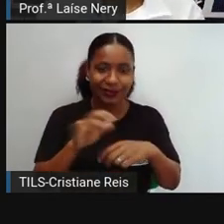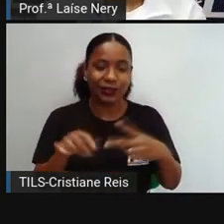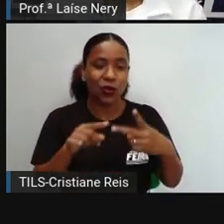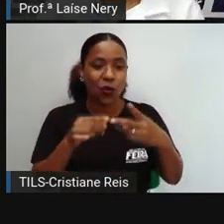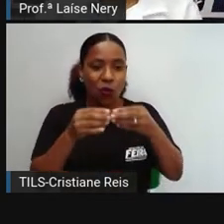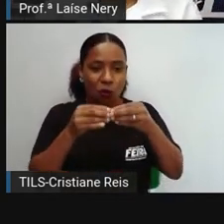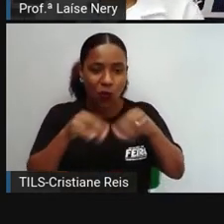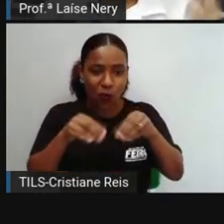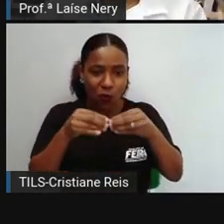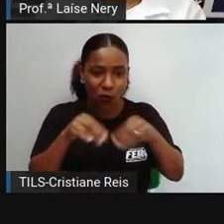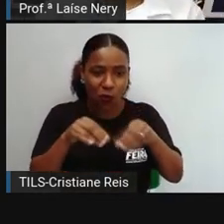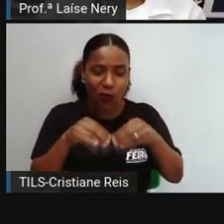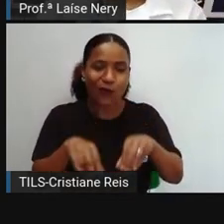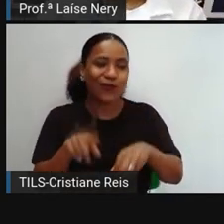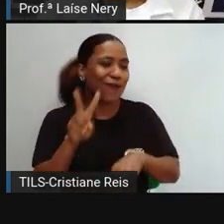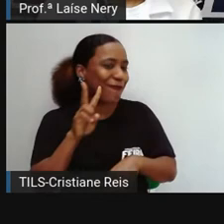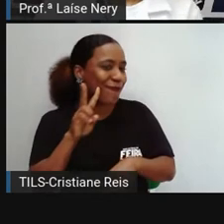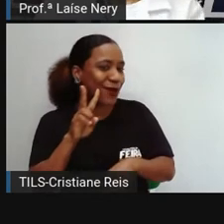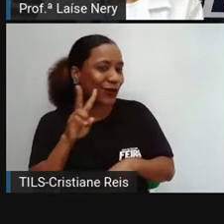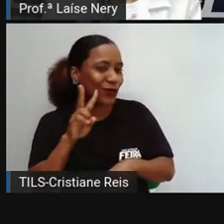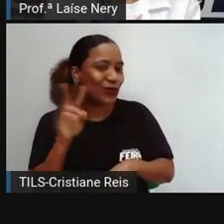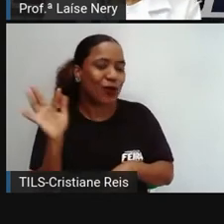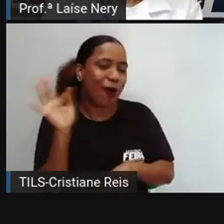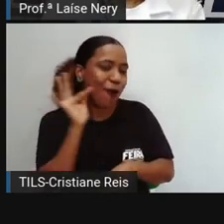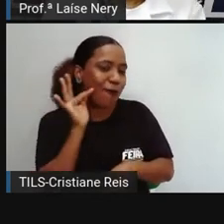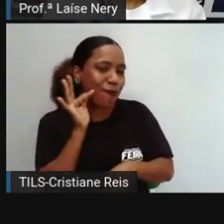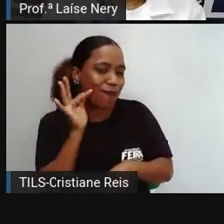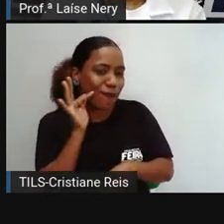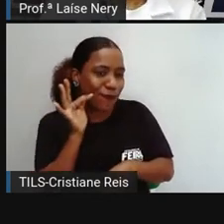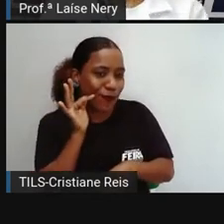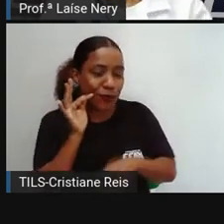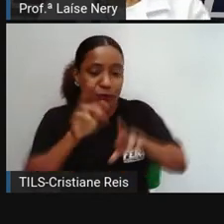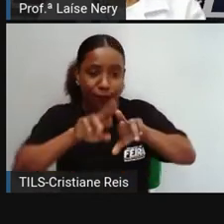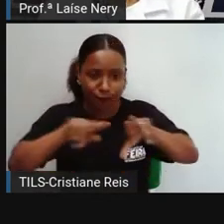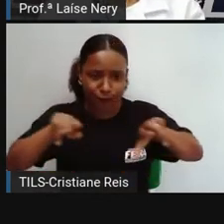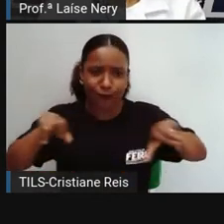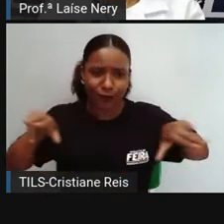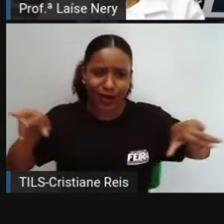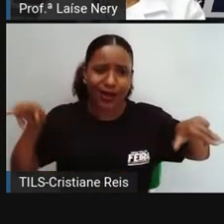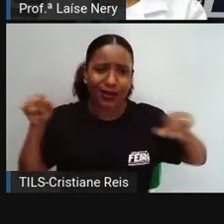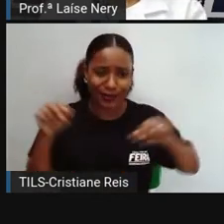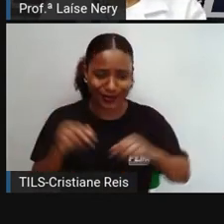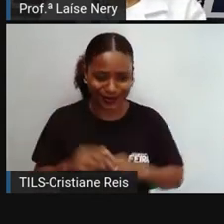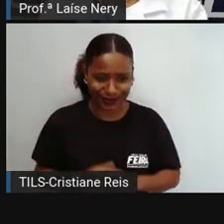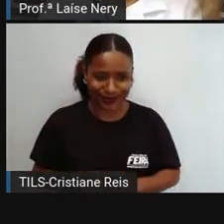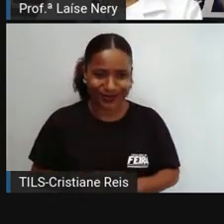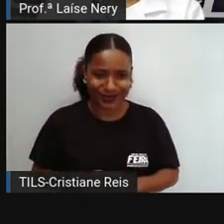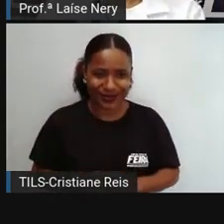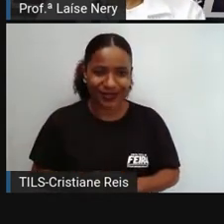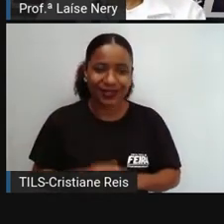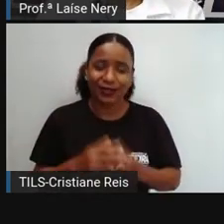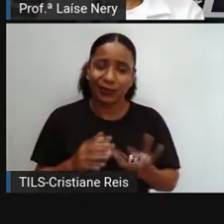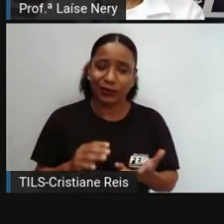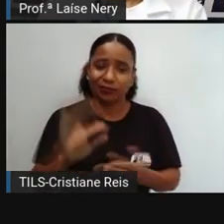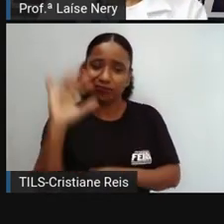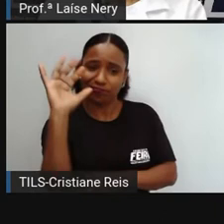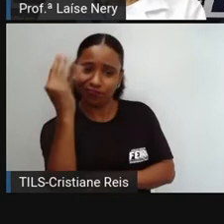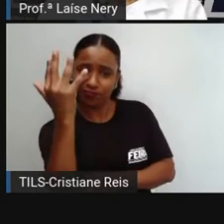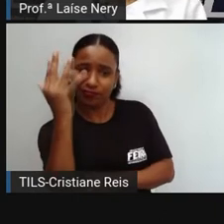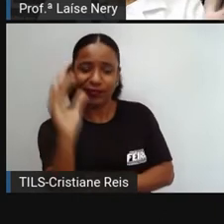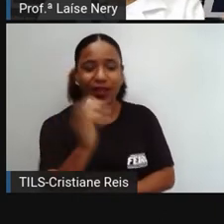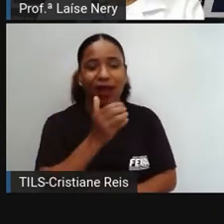ovos, as verduras, frutas, que nós consumimos do mesmo jeito que eles estão na natureza.